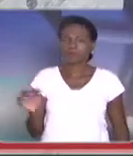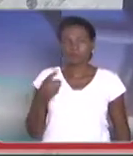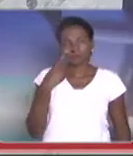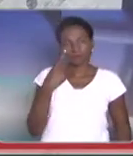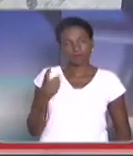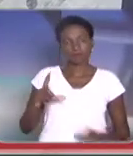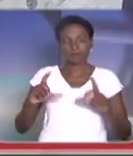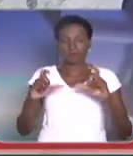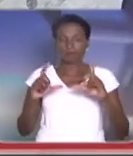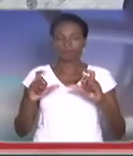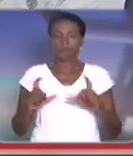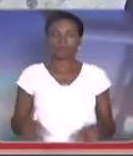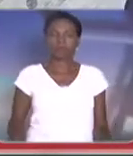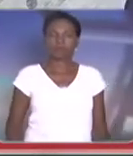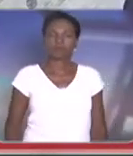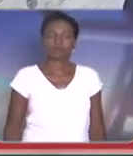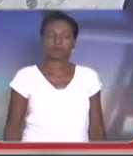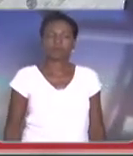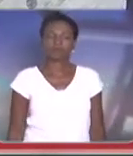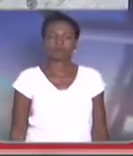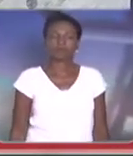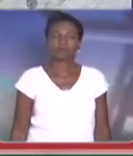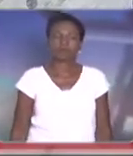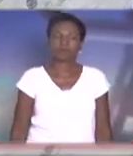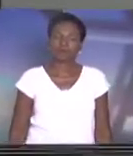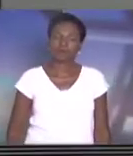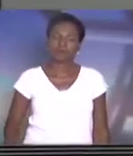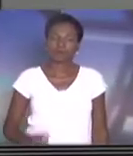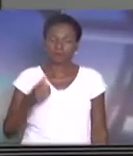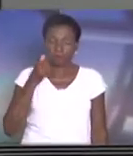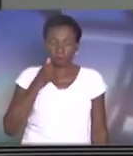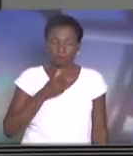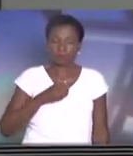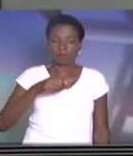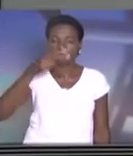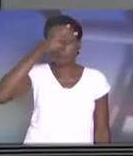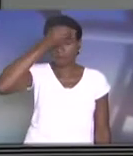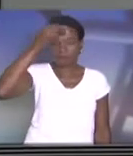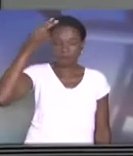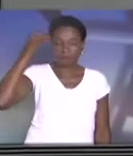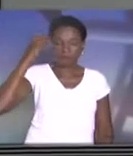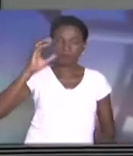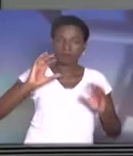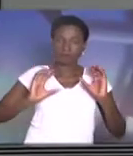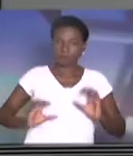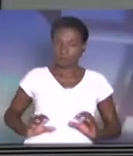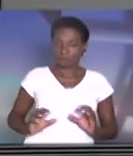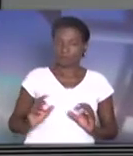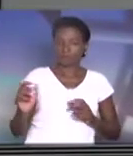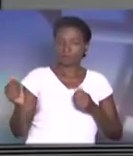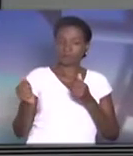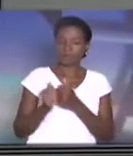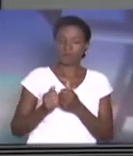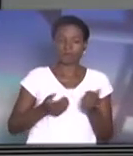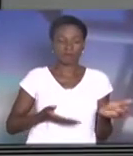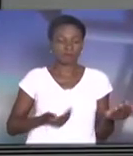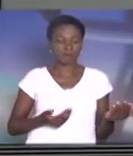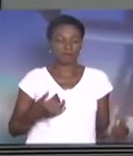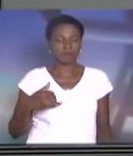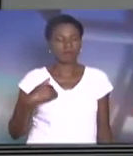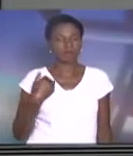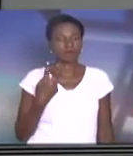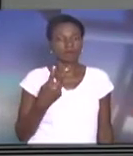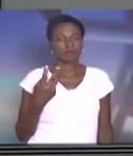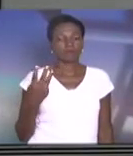Essa foto. Essa é a prefeita. E o cidadão do lado dela é um jovem de 23 anos